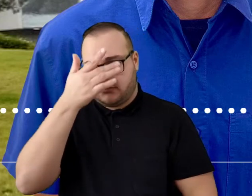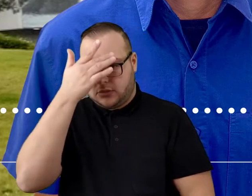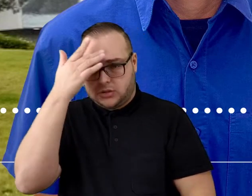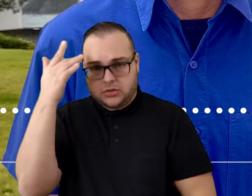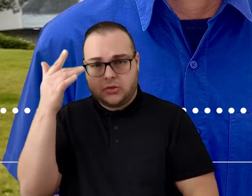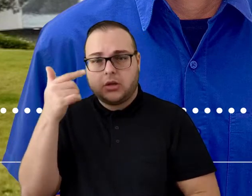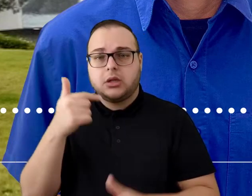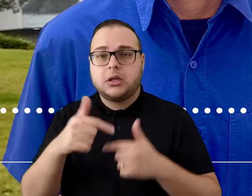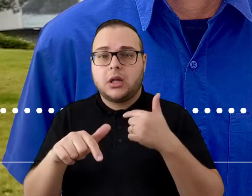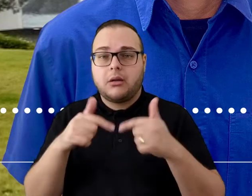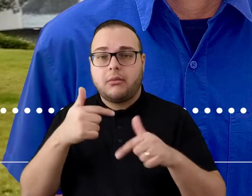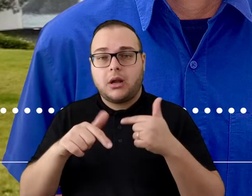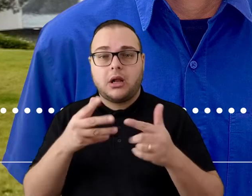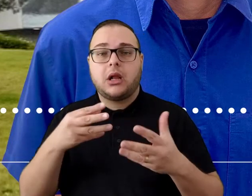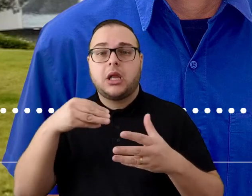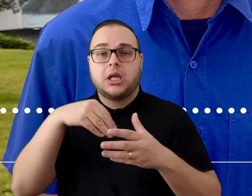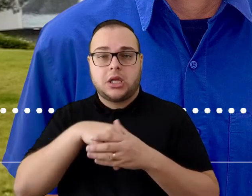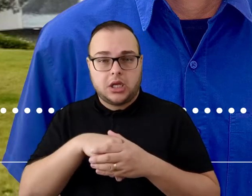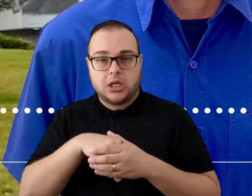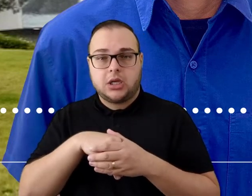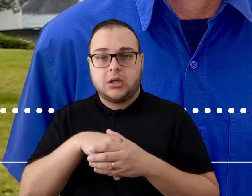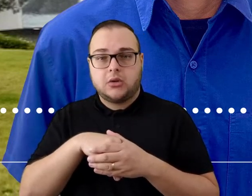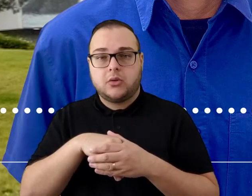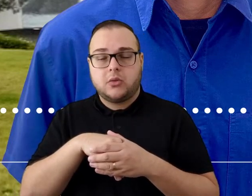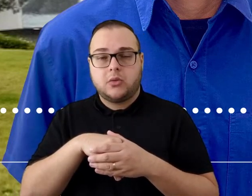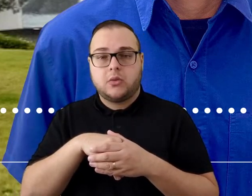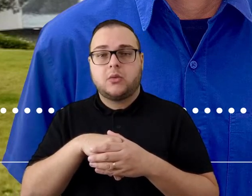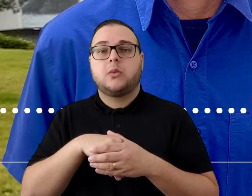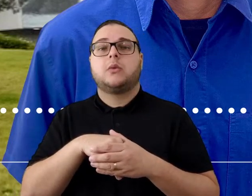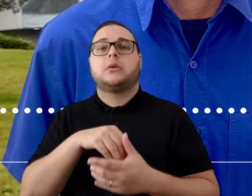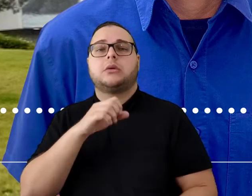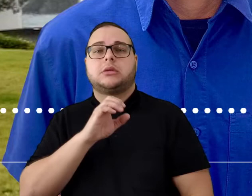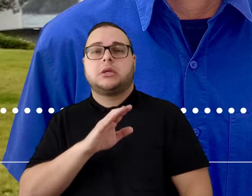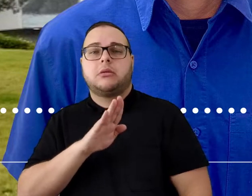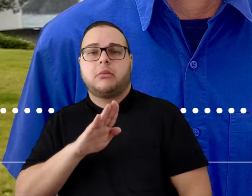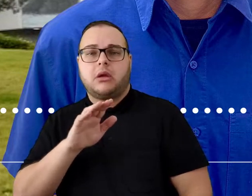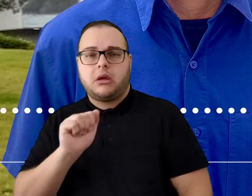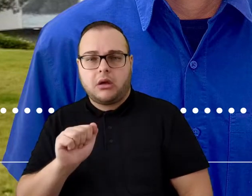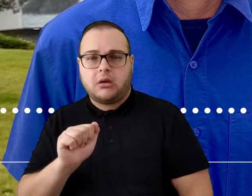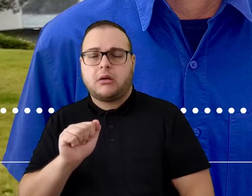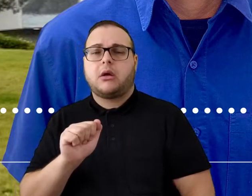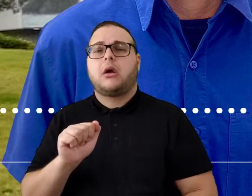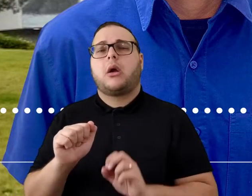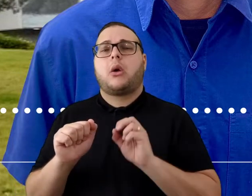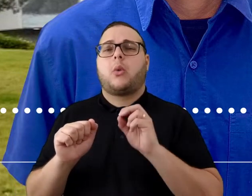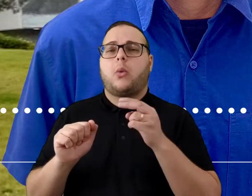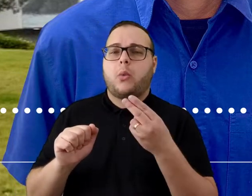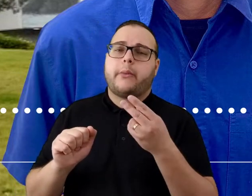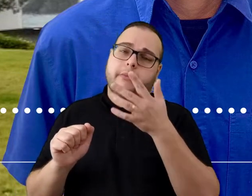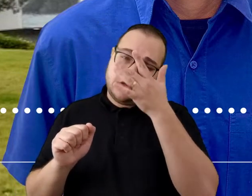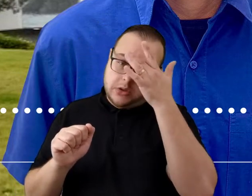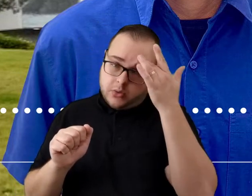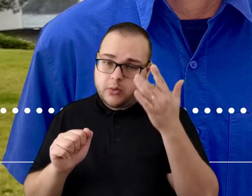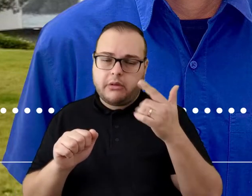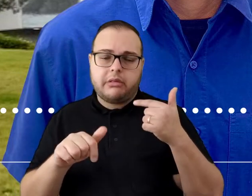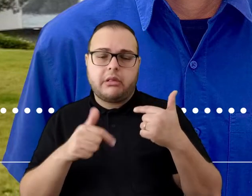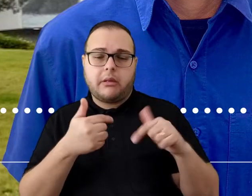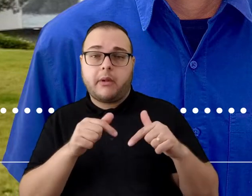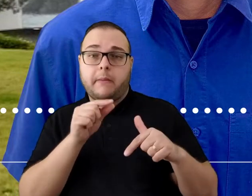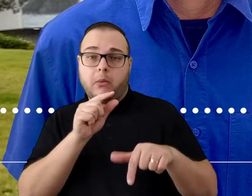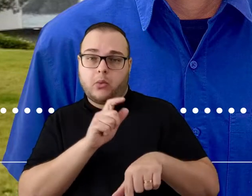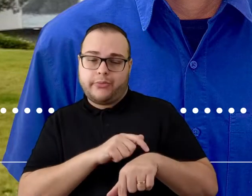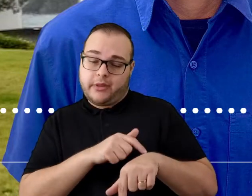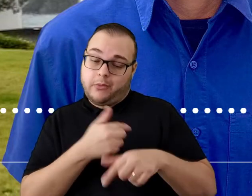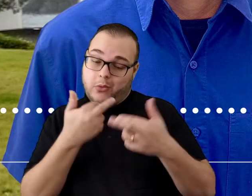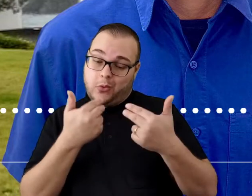pessoas que trabalham aqui, sejam as pessoas que estão aqui há muito tempo, sejam as pessoas que estão chegando agora